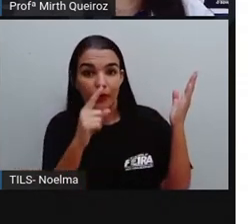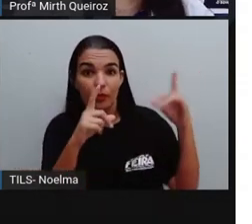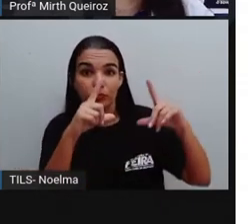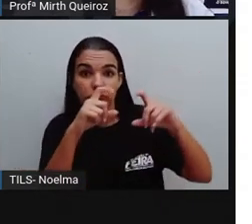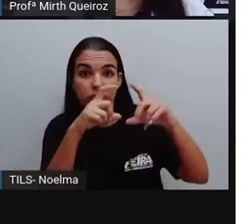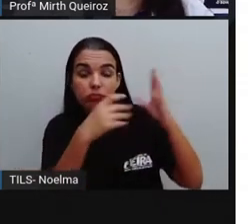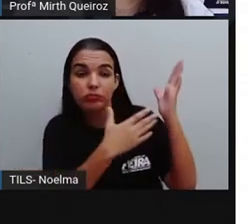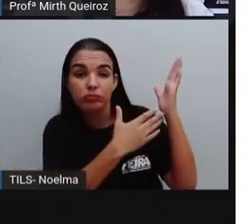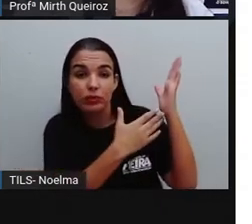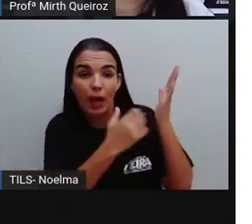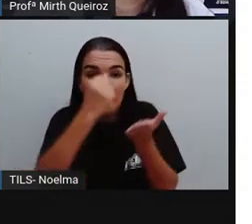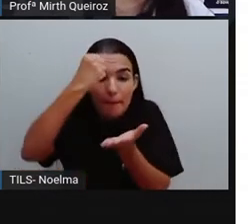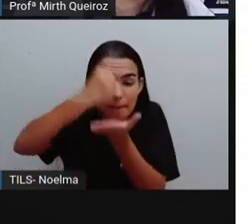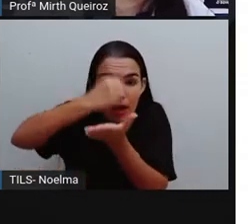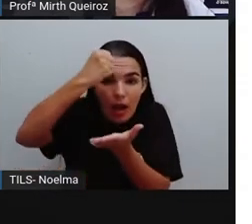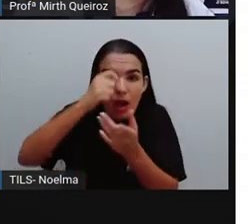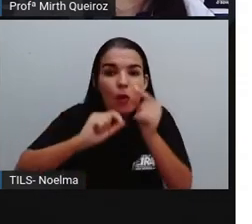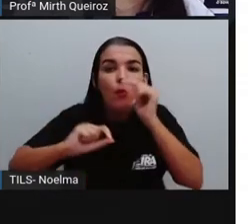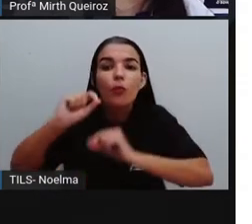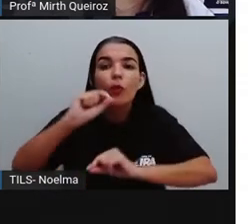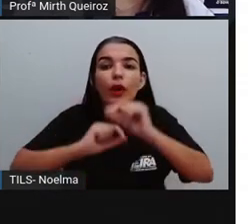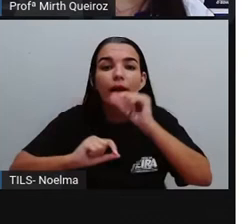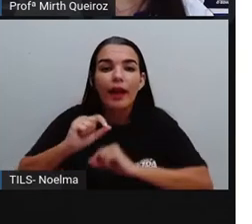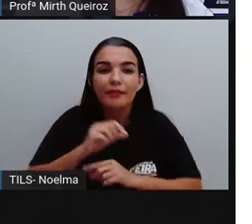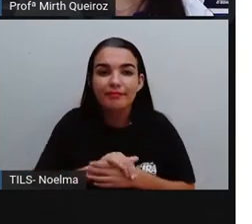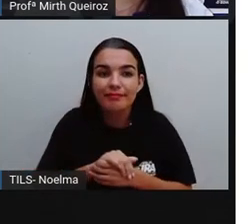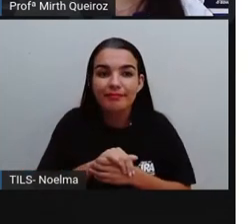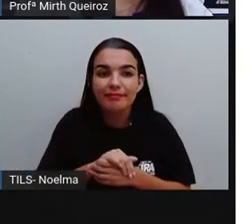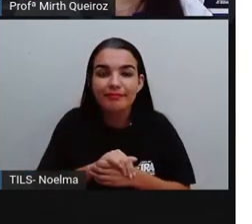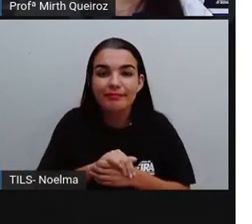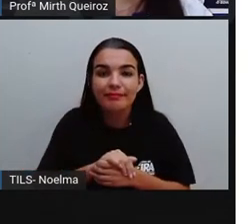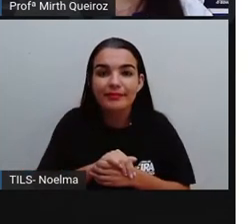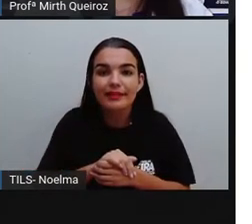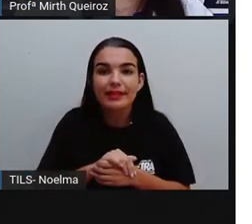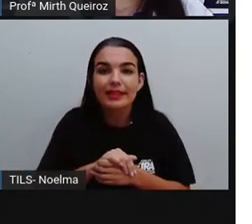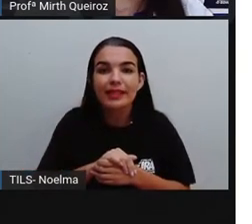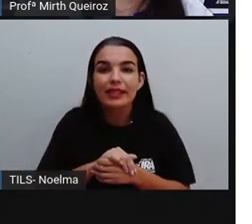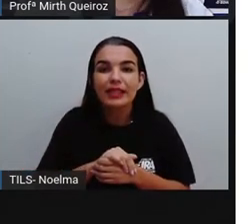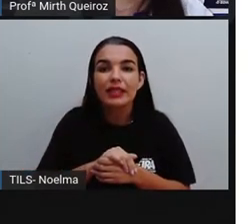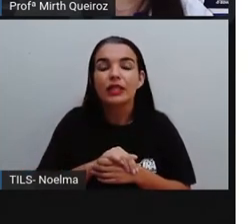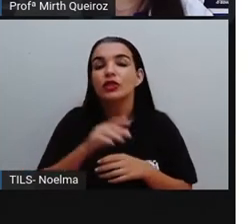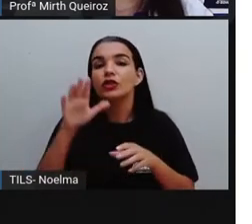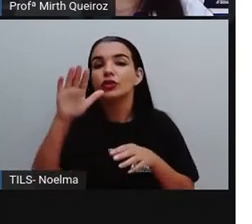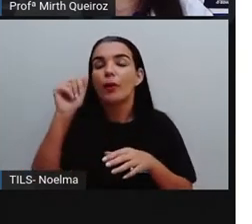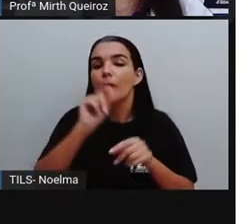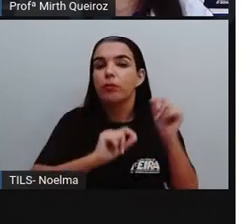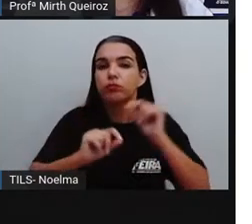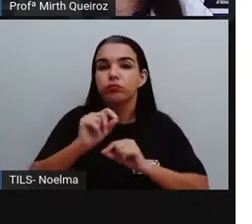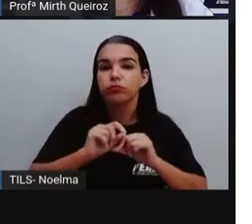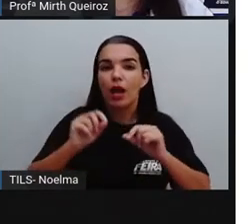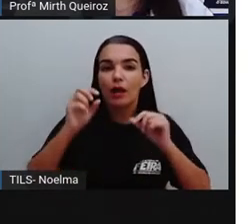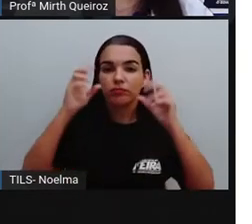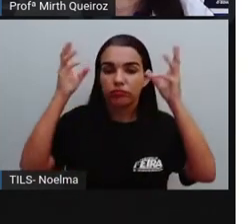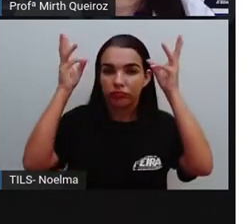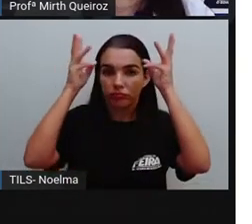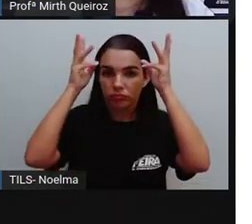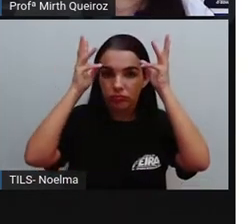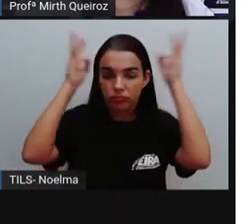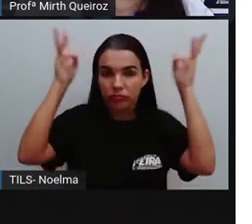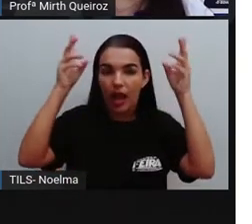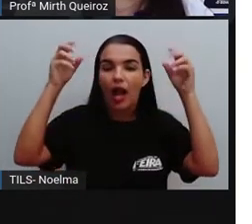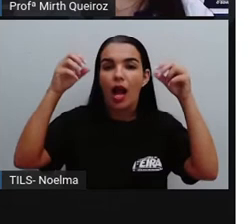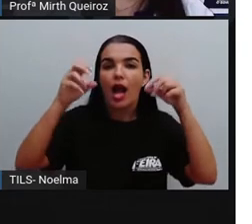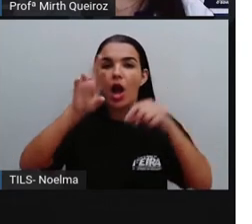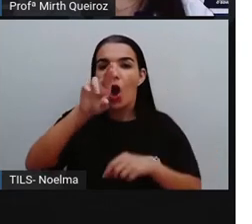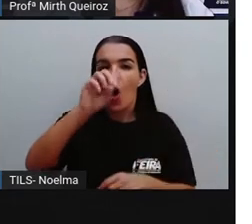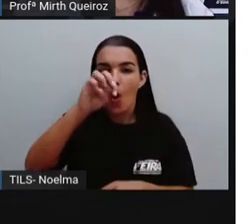moedas hoje também. Foi feita na Roma, lá em Roma, né? Em